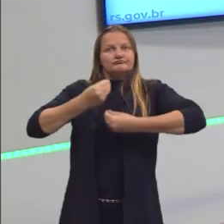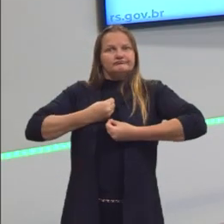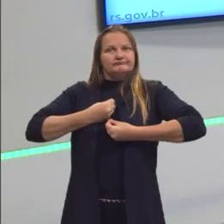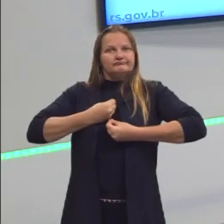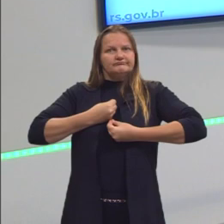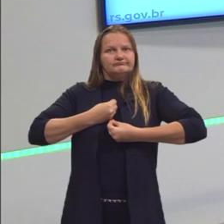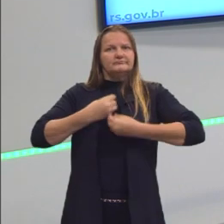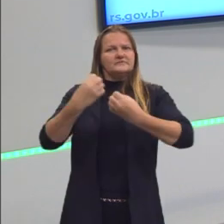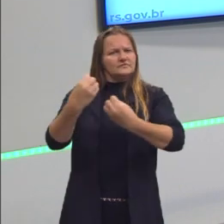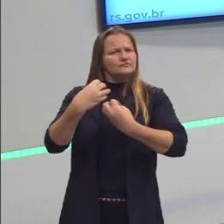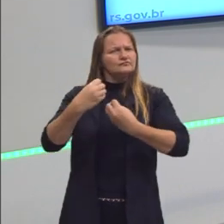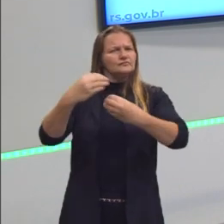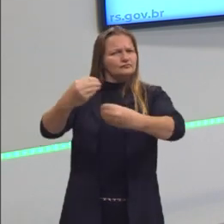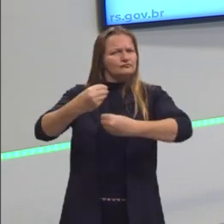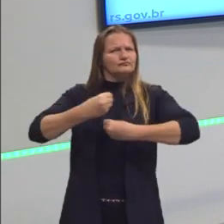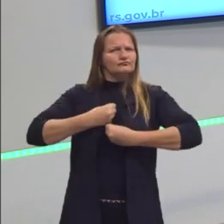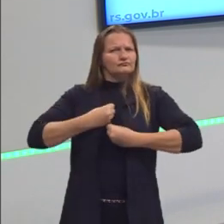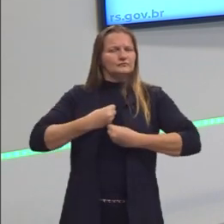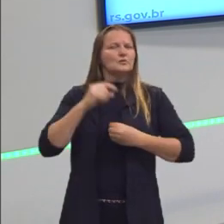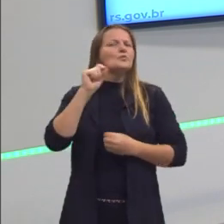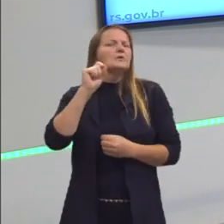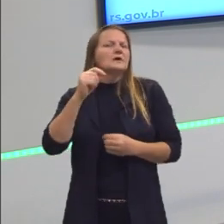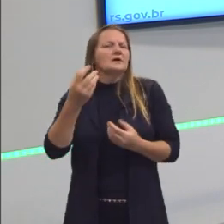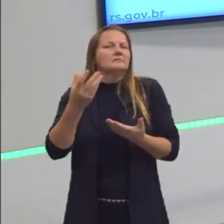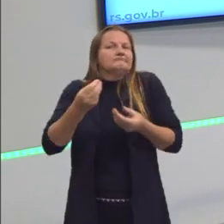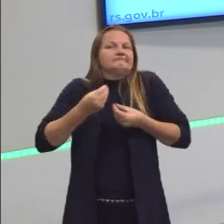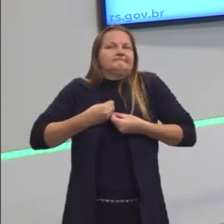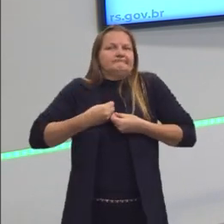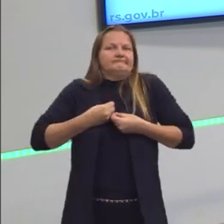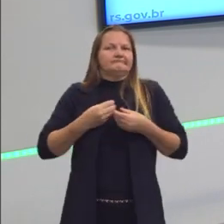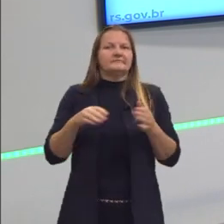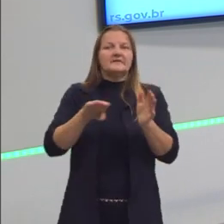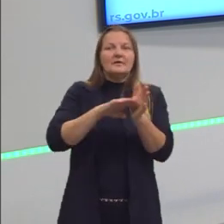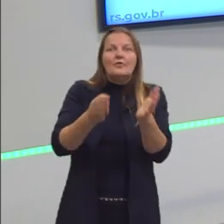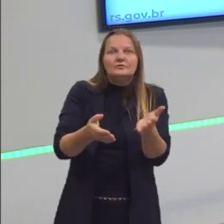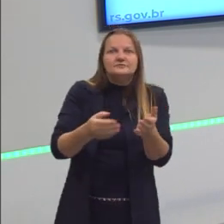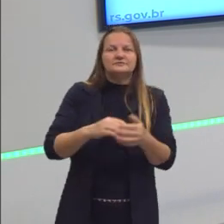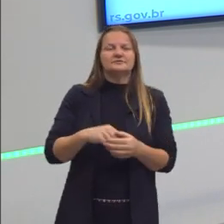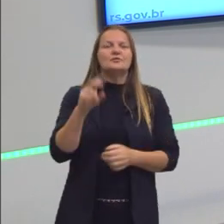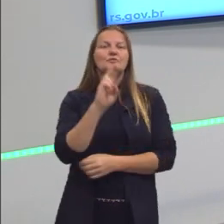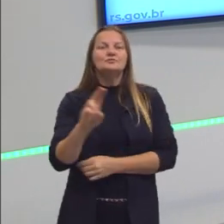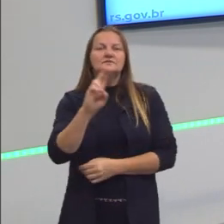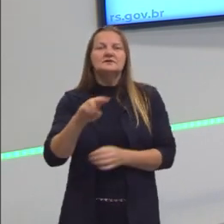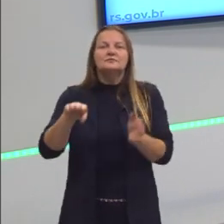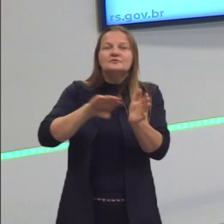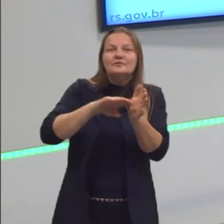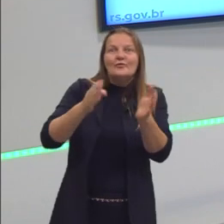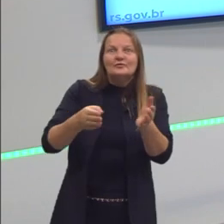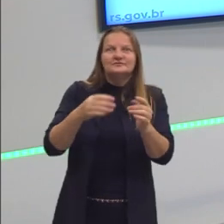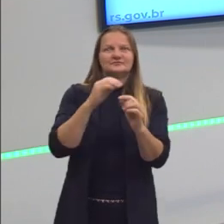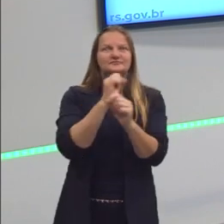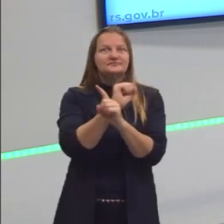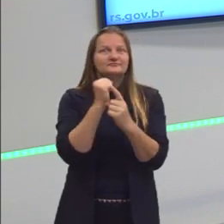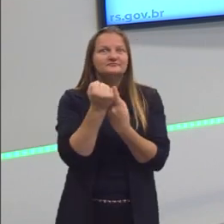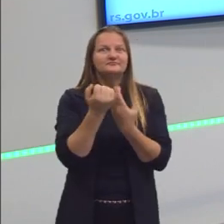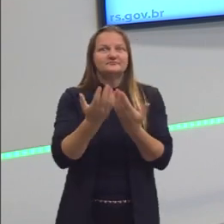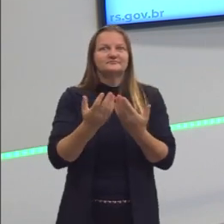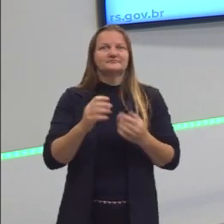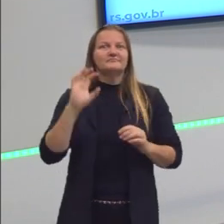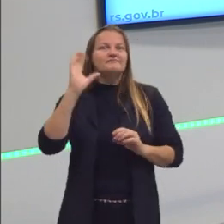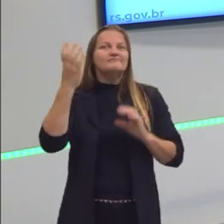legado? Vamos conferir durante a aula. O eles nos deixaram que nós usamos hoje ainda nas nossas decisões?